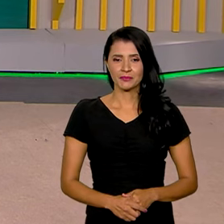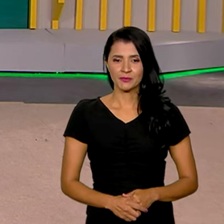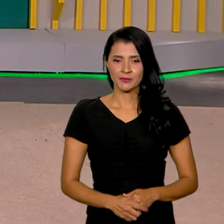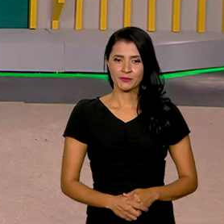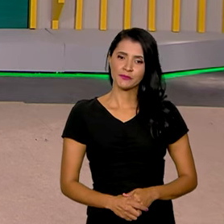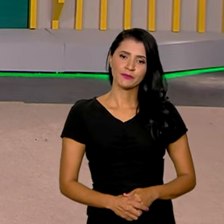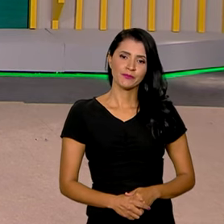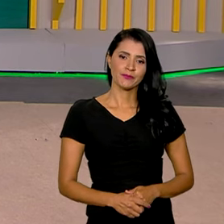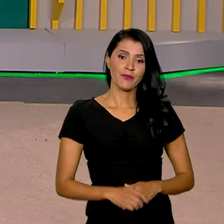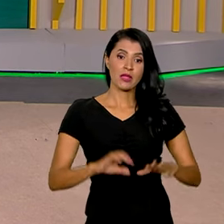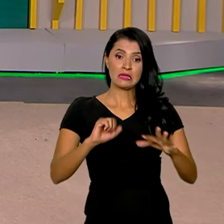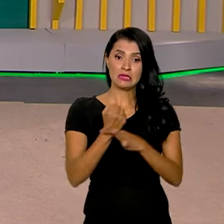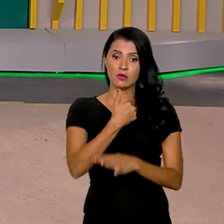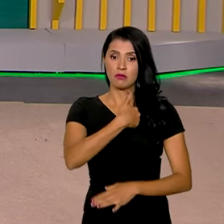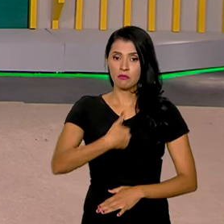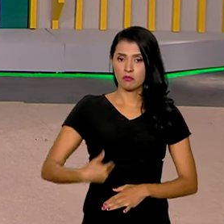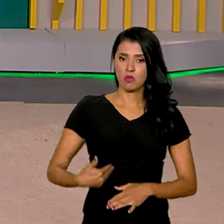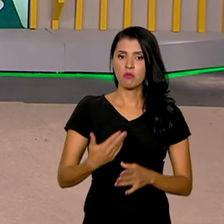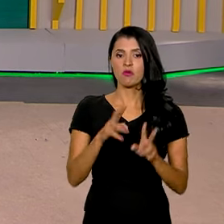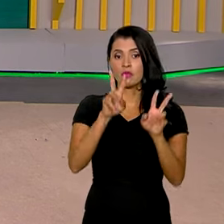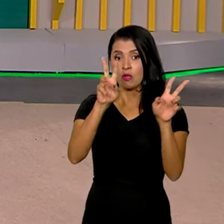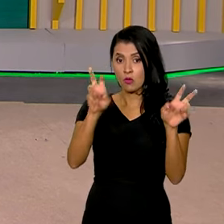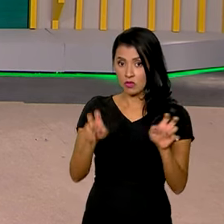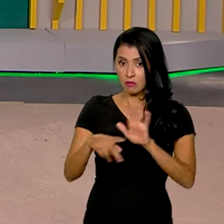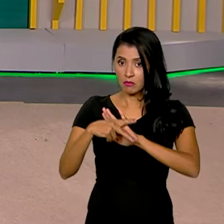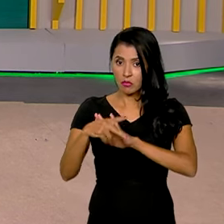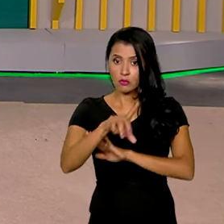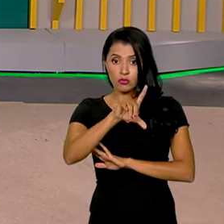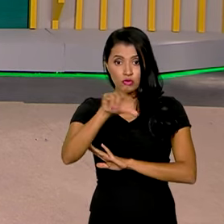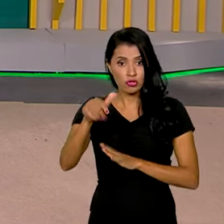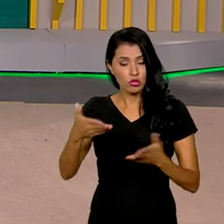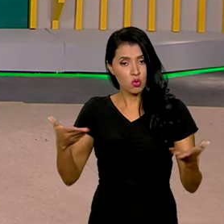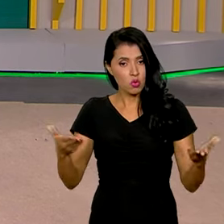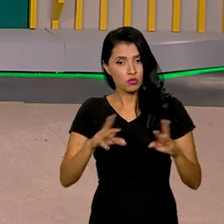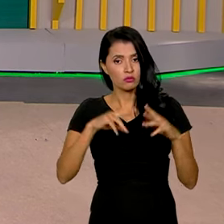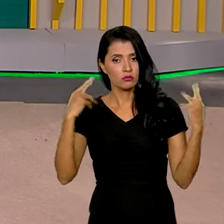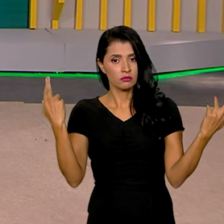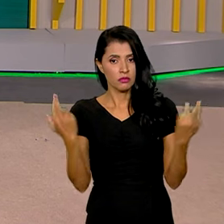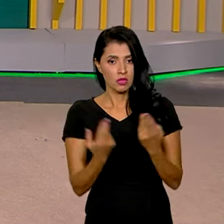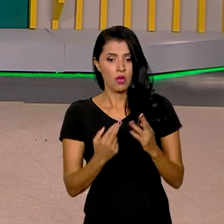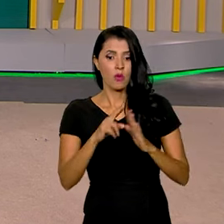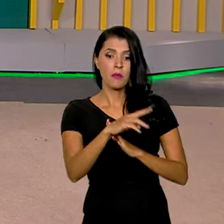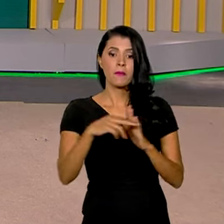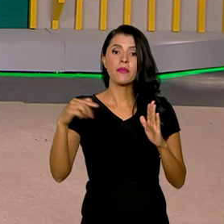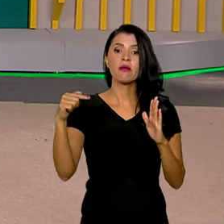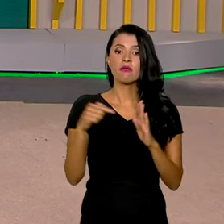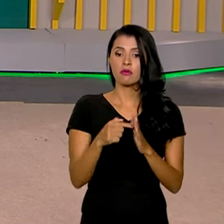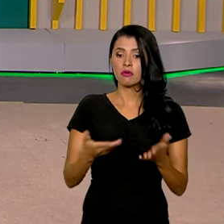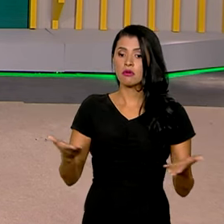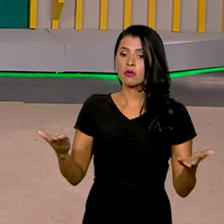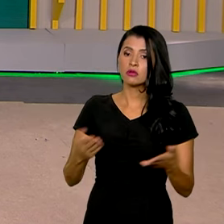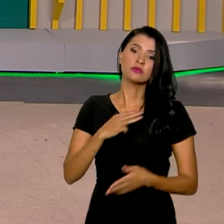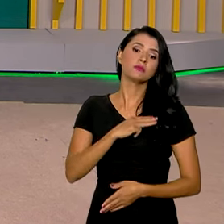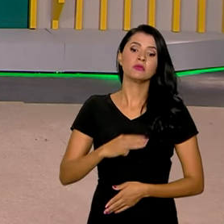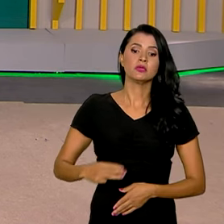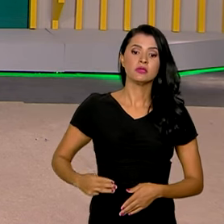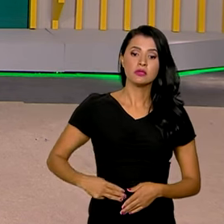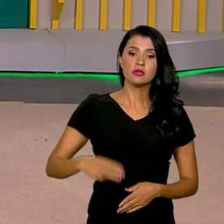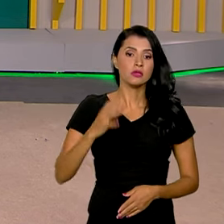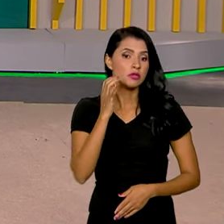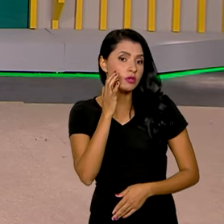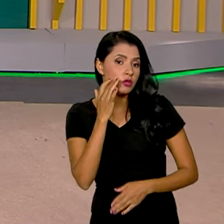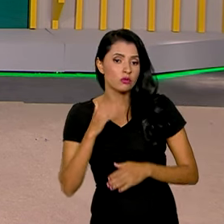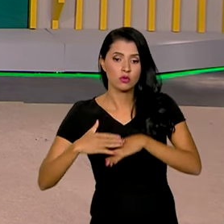Segurança Pública foi um dos temas do dia em reuniões no Palácio do Planalto. O ministro Flávio Dino